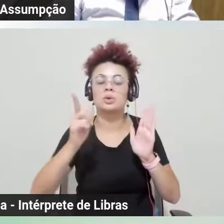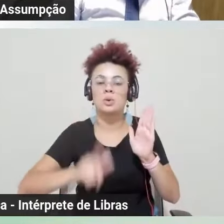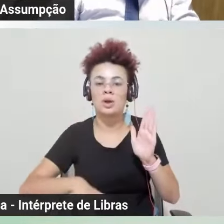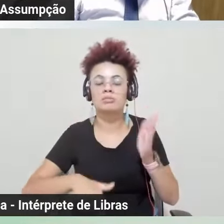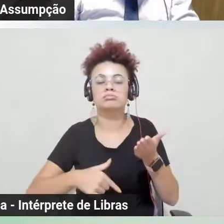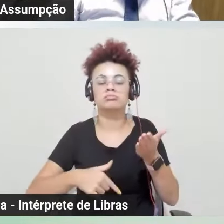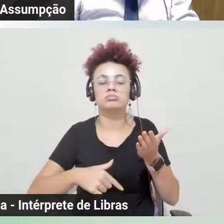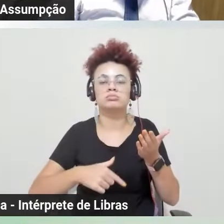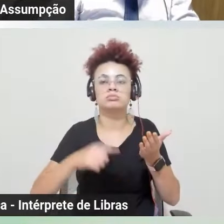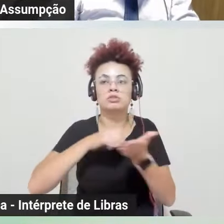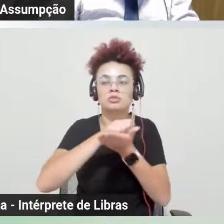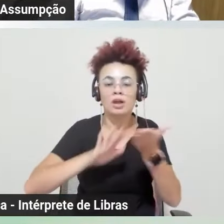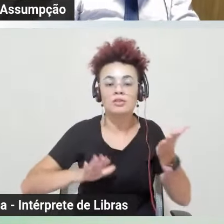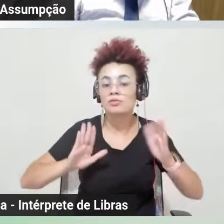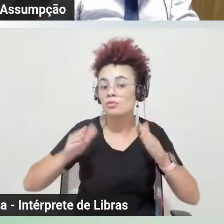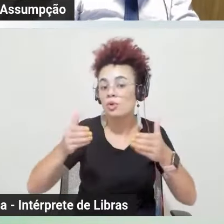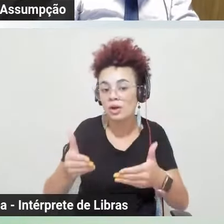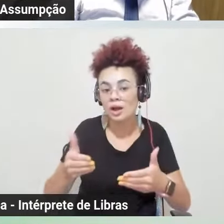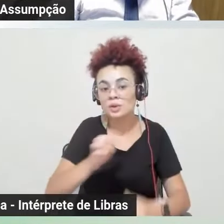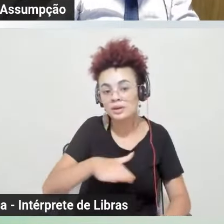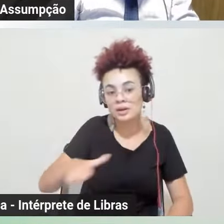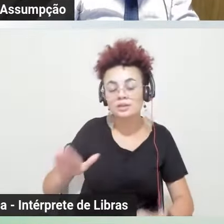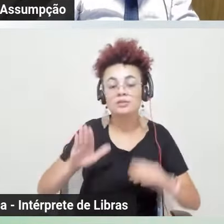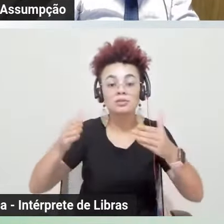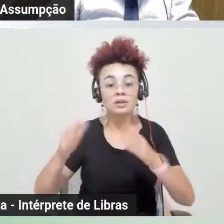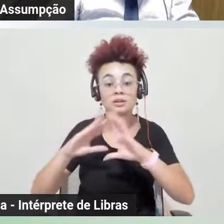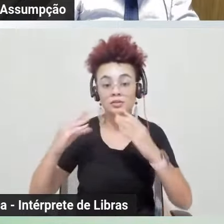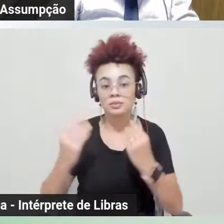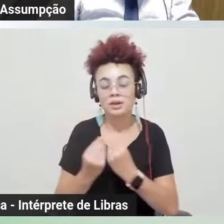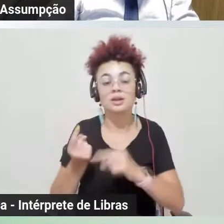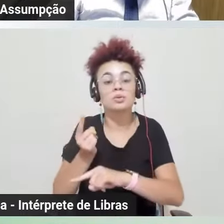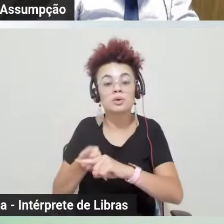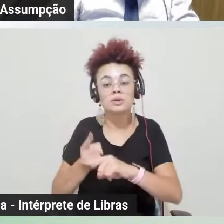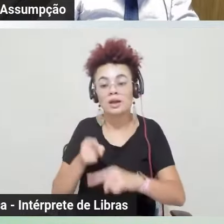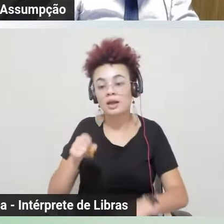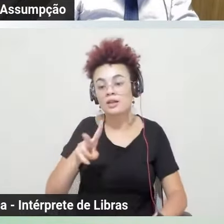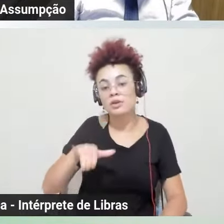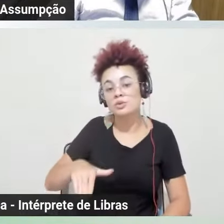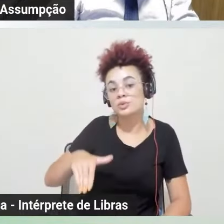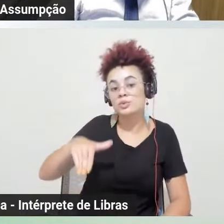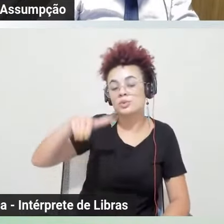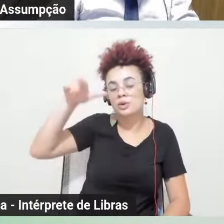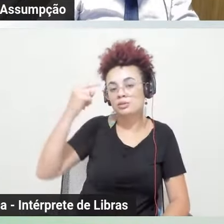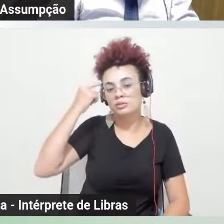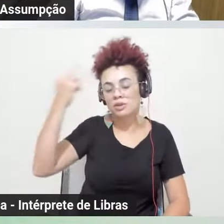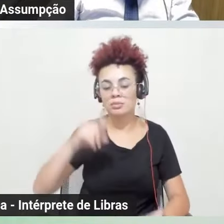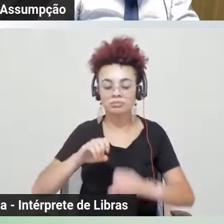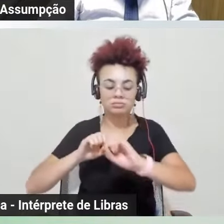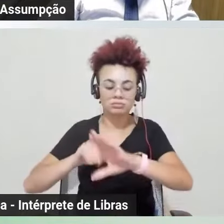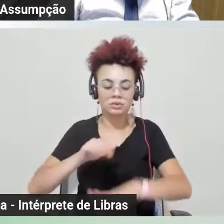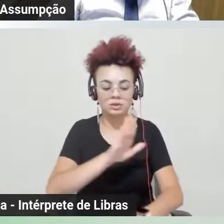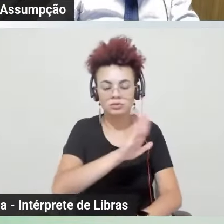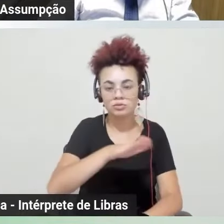transversal, e à medida que a criança vai se desenvolvendo, a lei, ela institui na educação básica, ou seja, educação infantil,